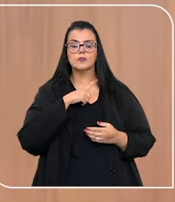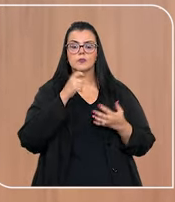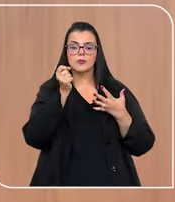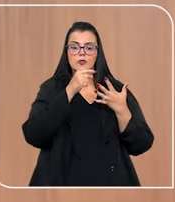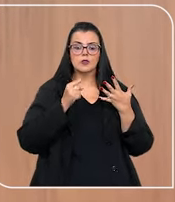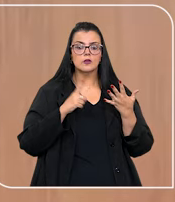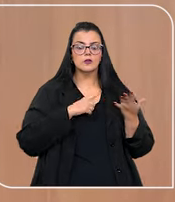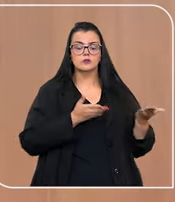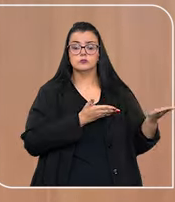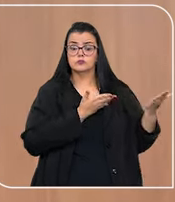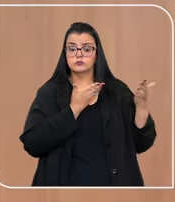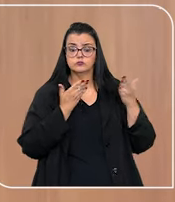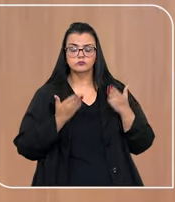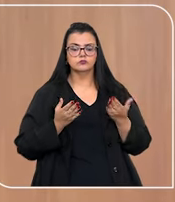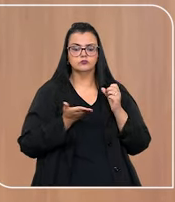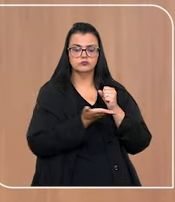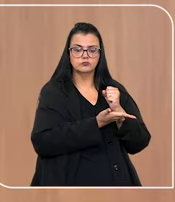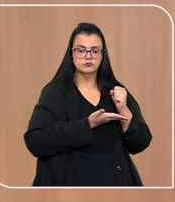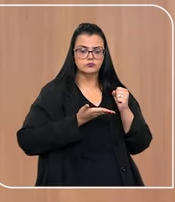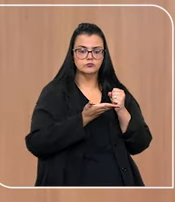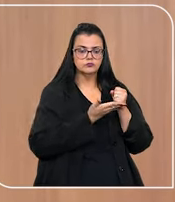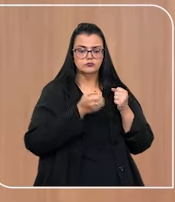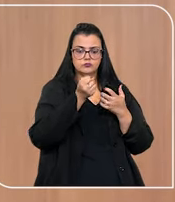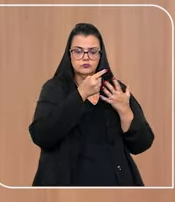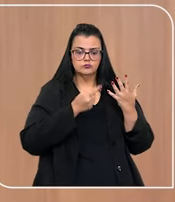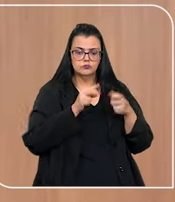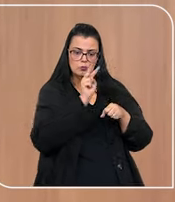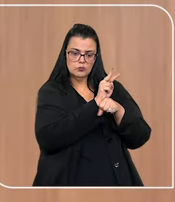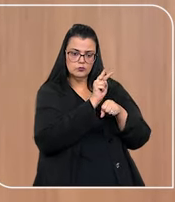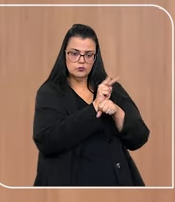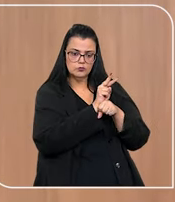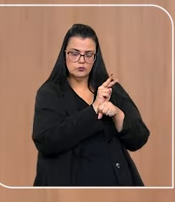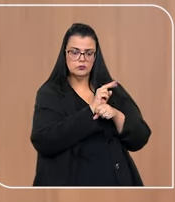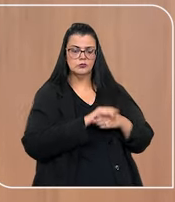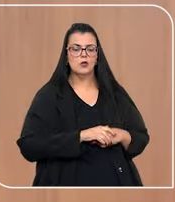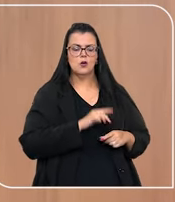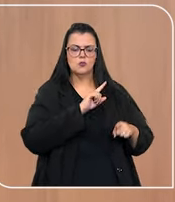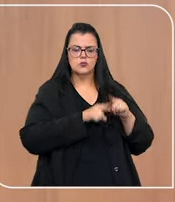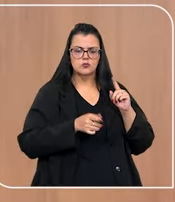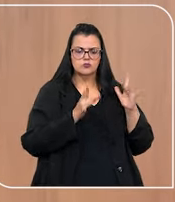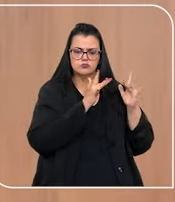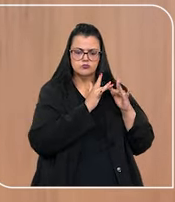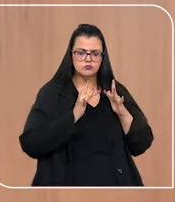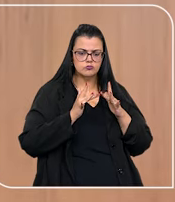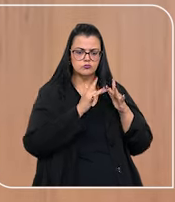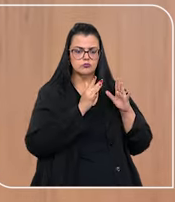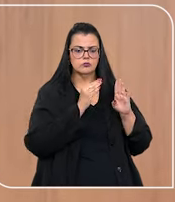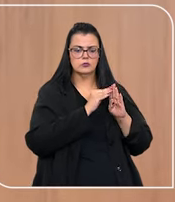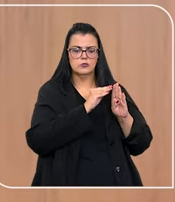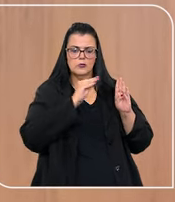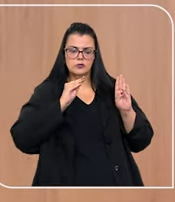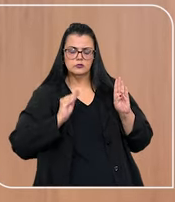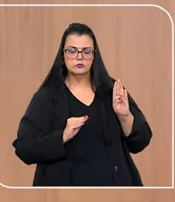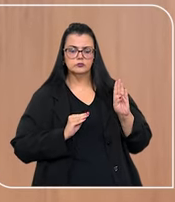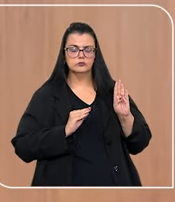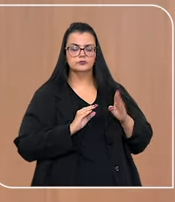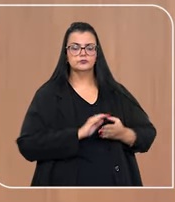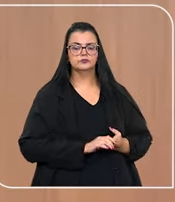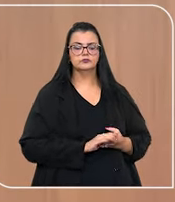que além das medidas tradicionais básicas, que são as medidas protetivas de proibição de contato, de afastamento, de